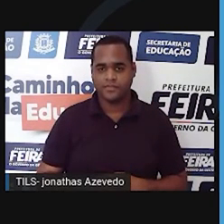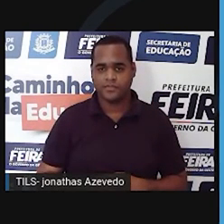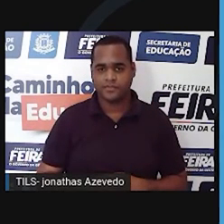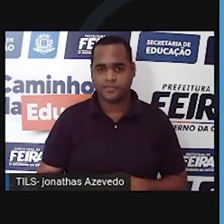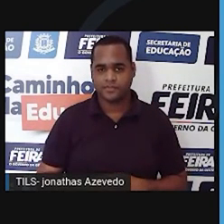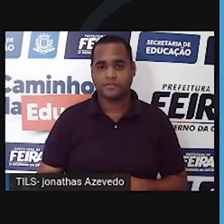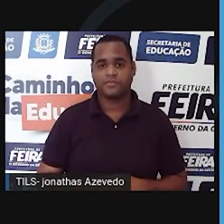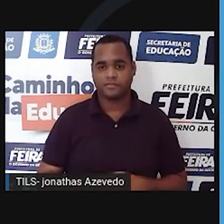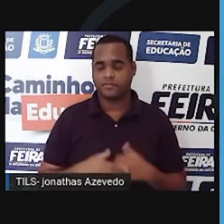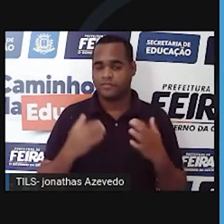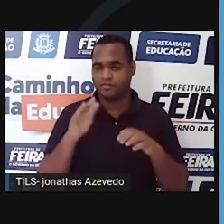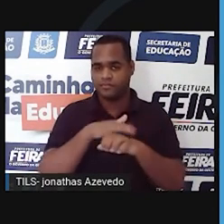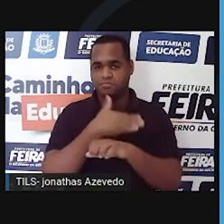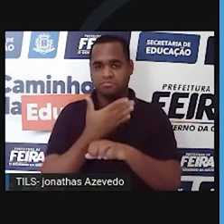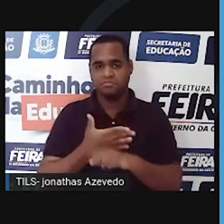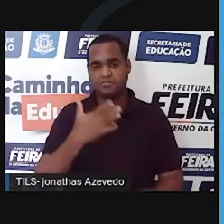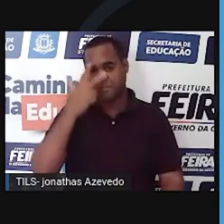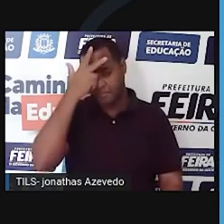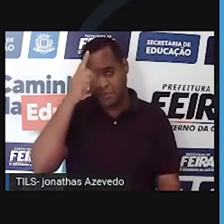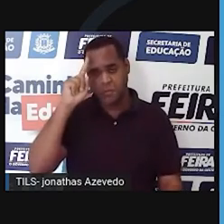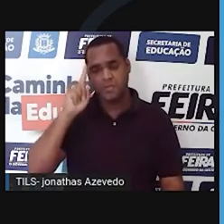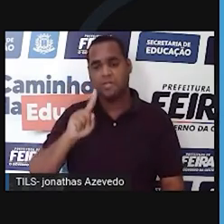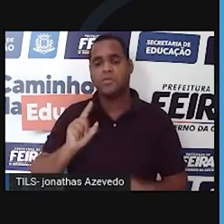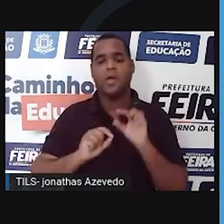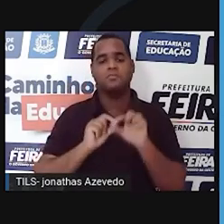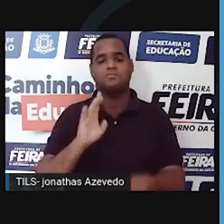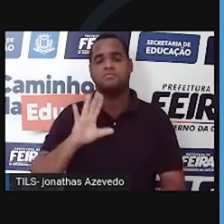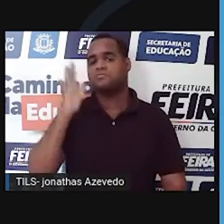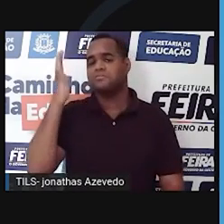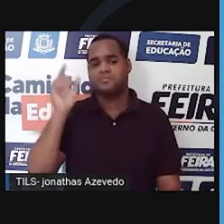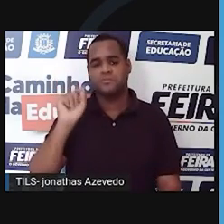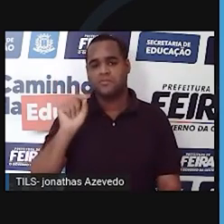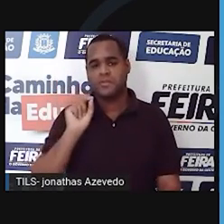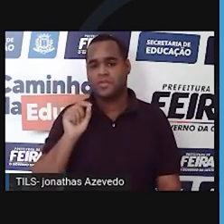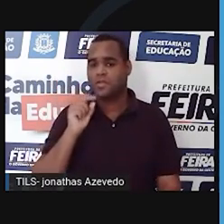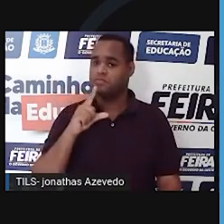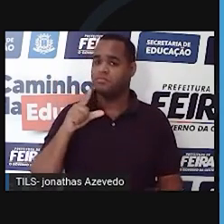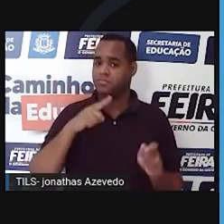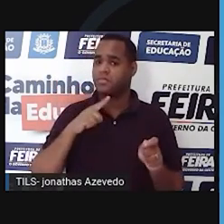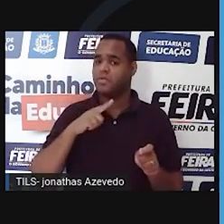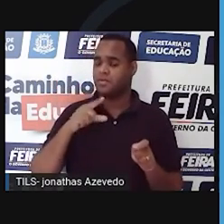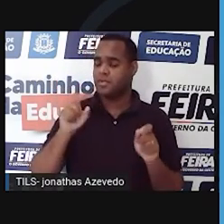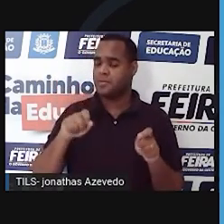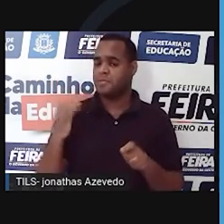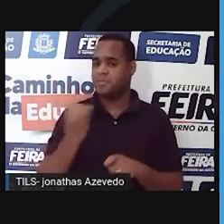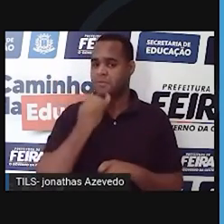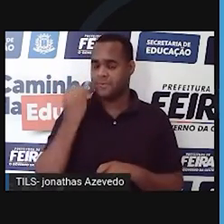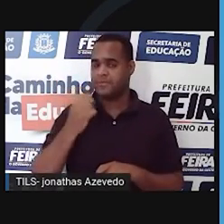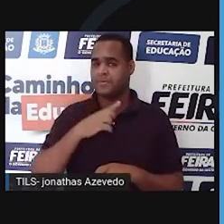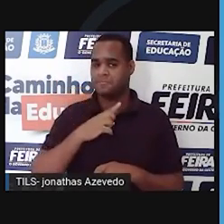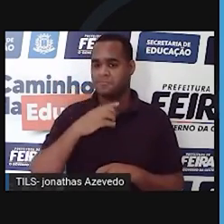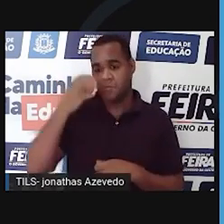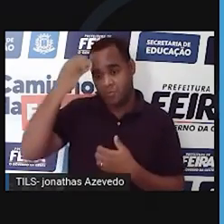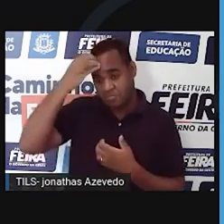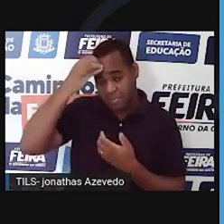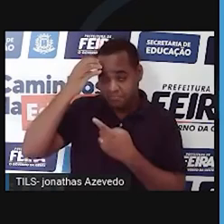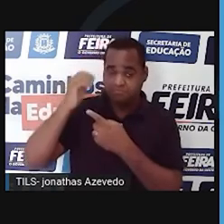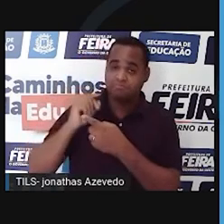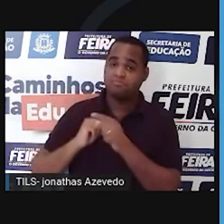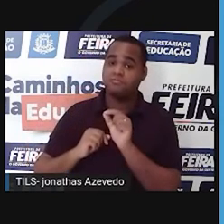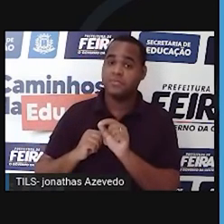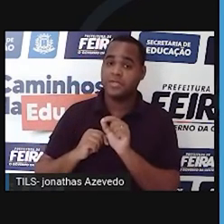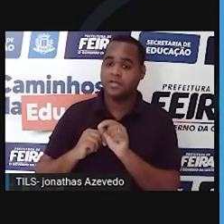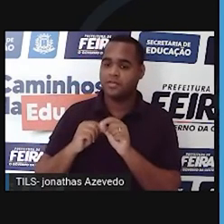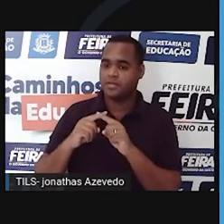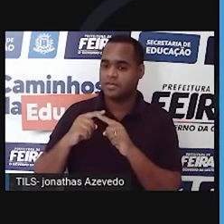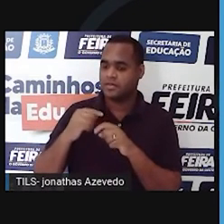Até agora, ninguém sabe ao certo o que aconteceu. Mas já existem algumas pistas importantes. A principal delas é